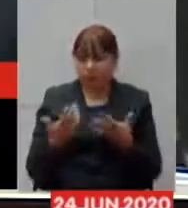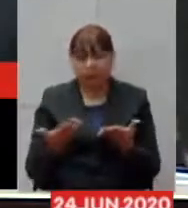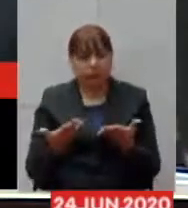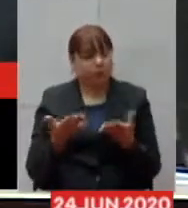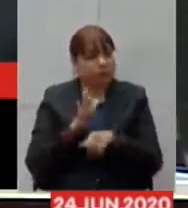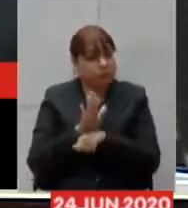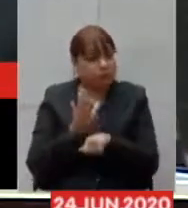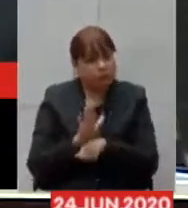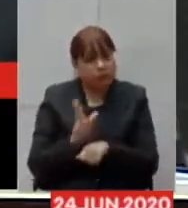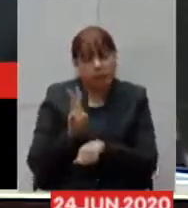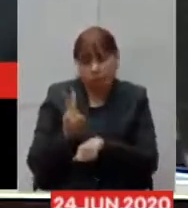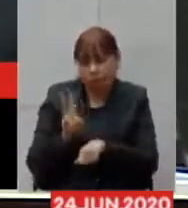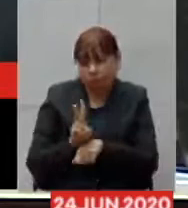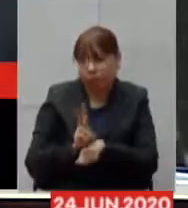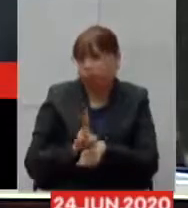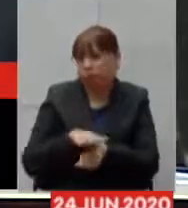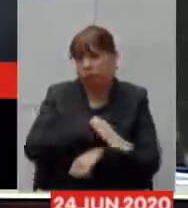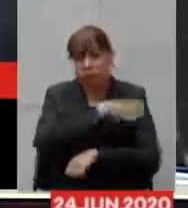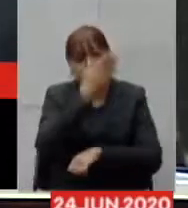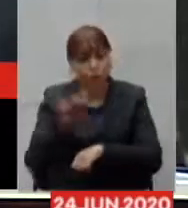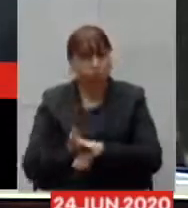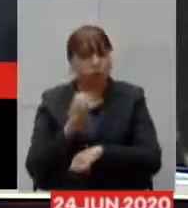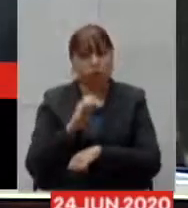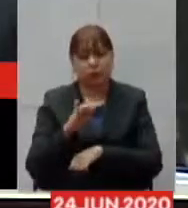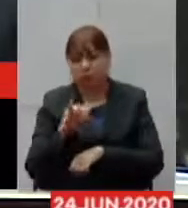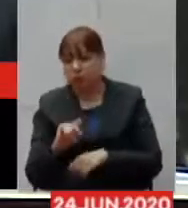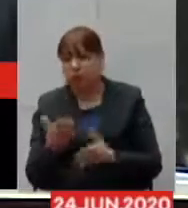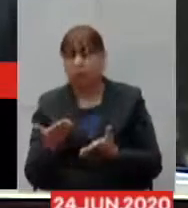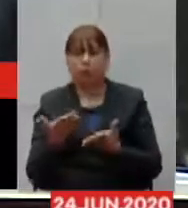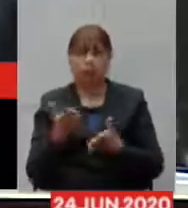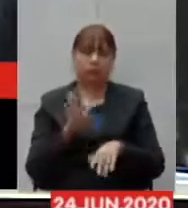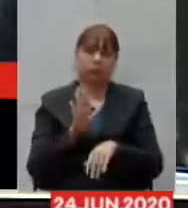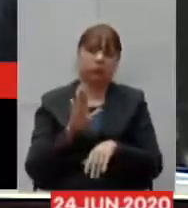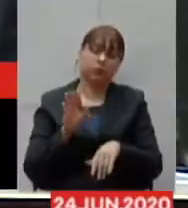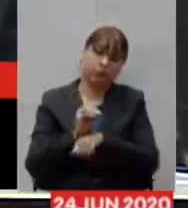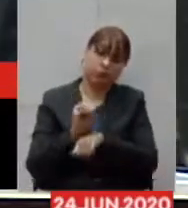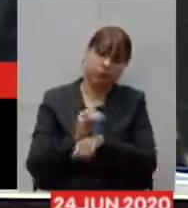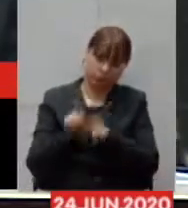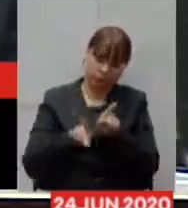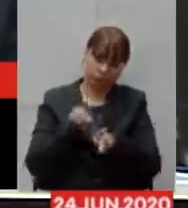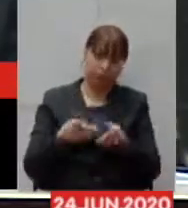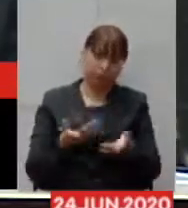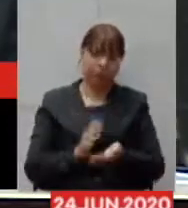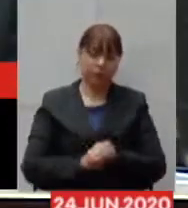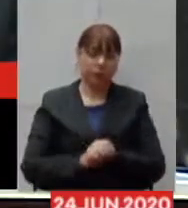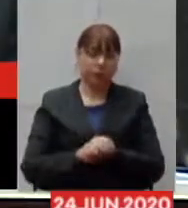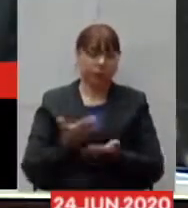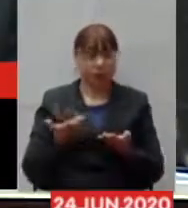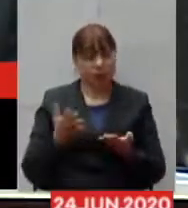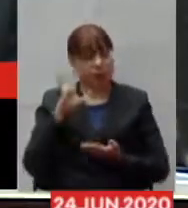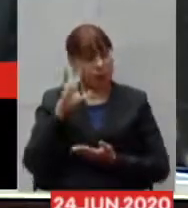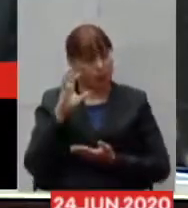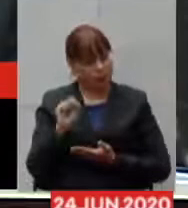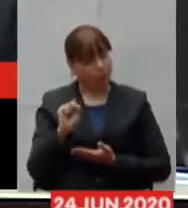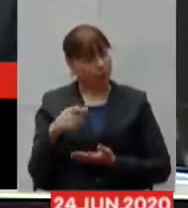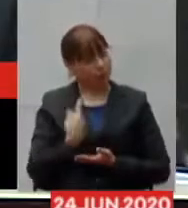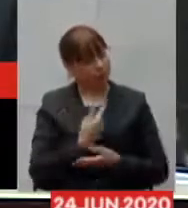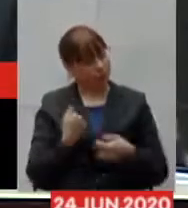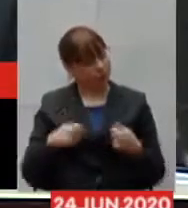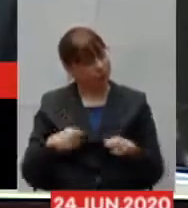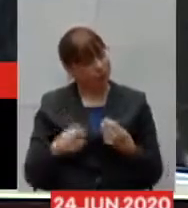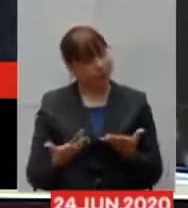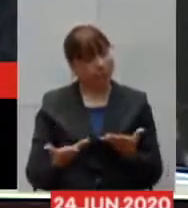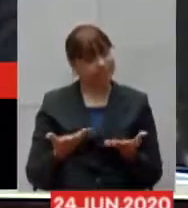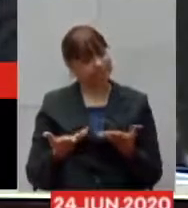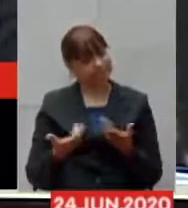de CTI aos nossos a nossa a população então eu acho que a gente tem que procurar de